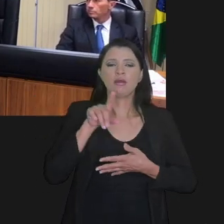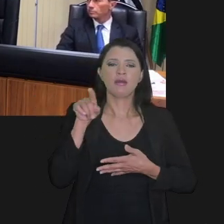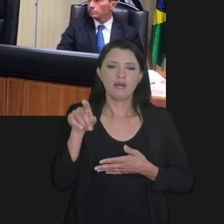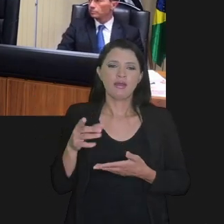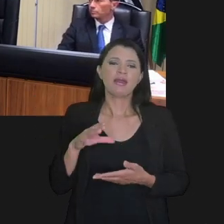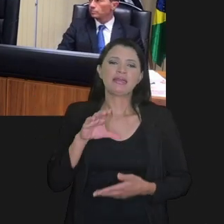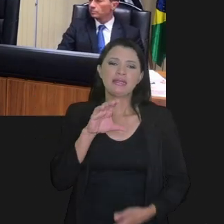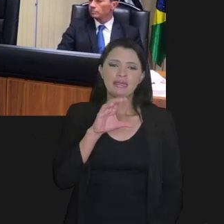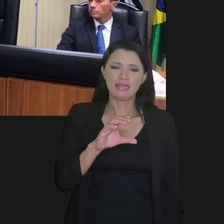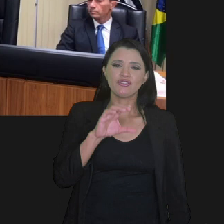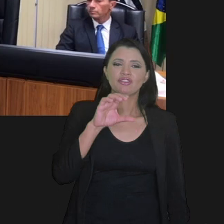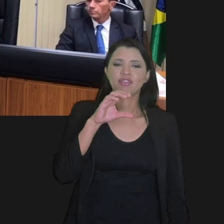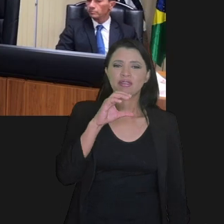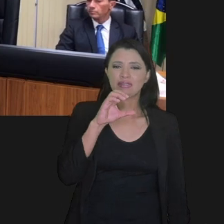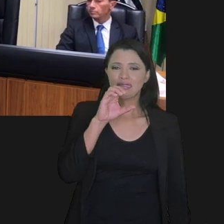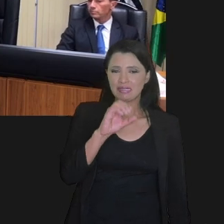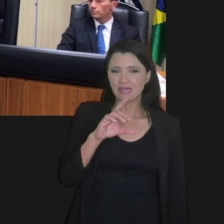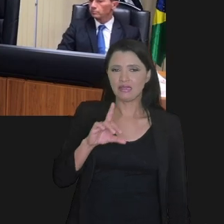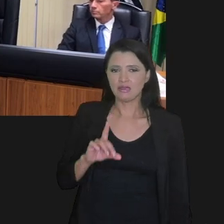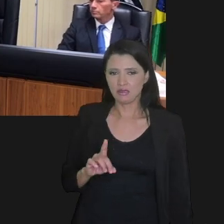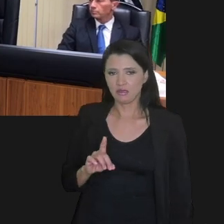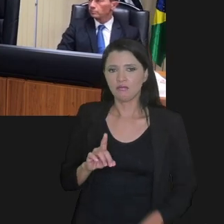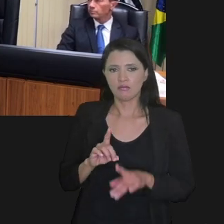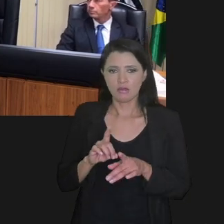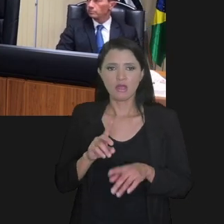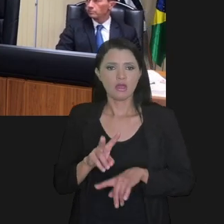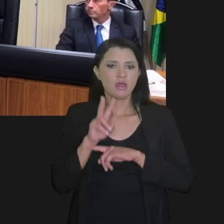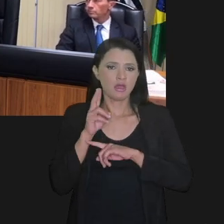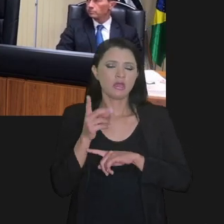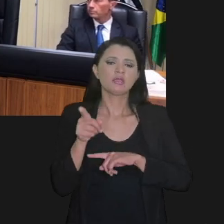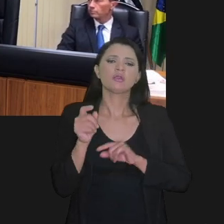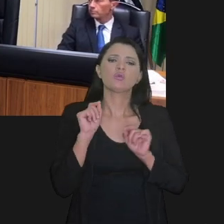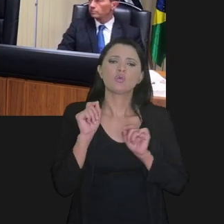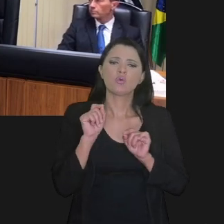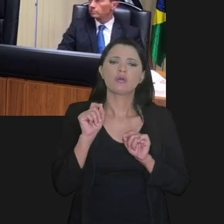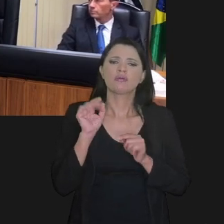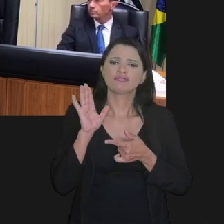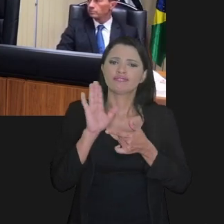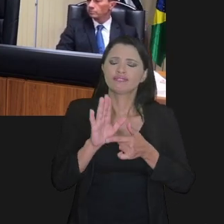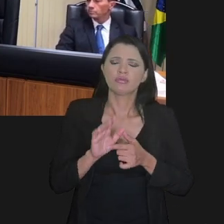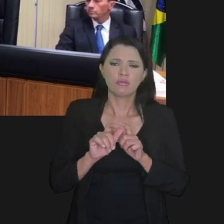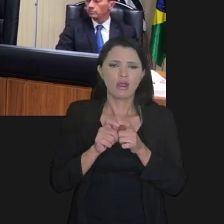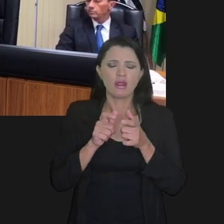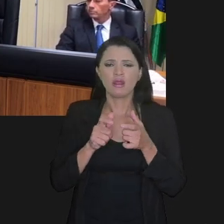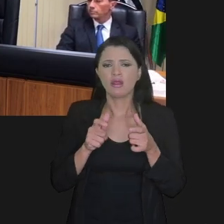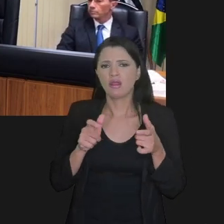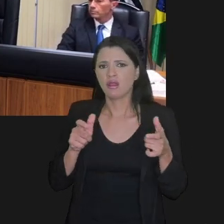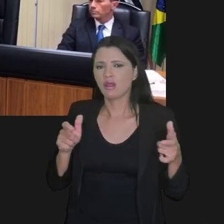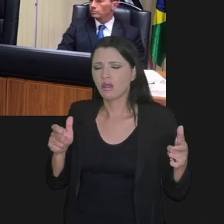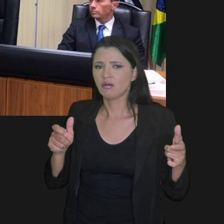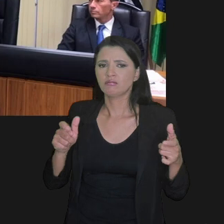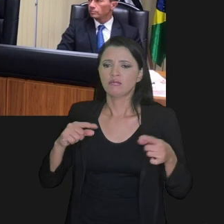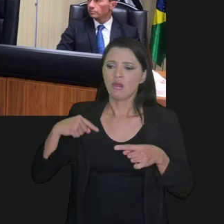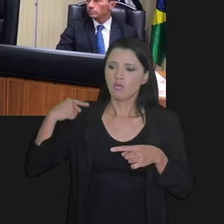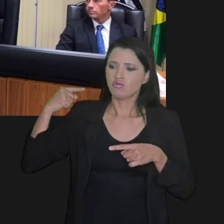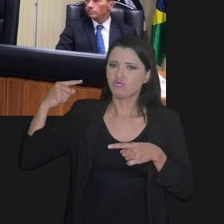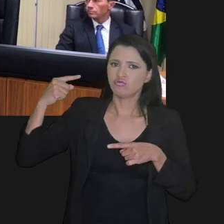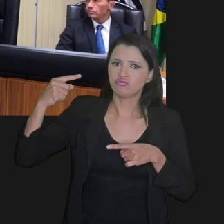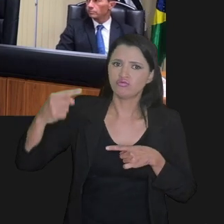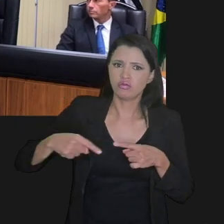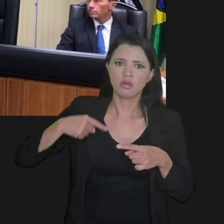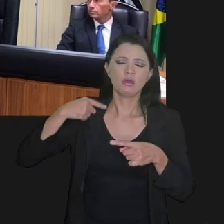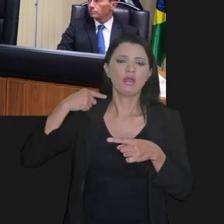esses classificados como rating C e D. Esses créditos, meus caros, representavam uma verdadeira bola de neve.